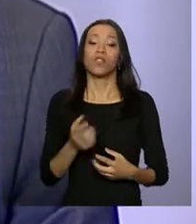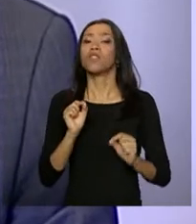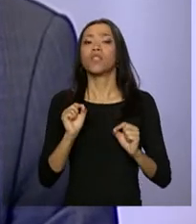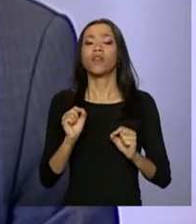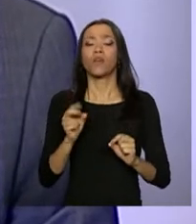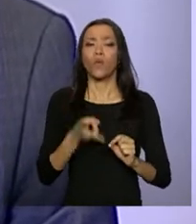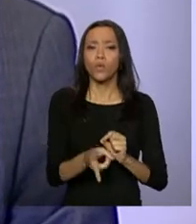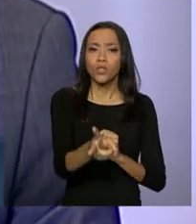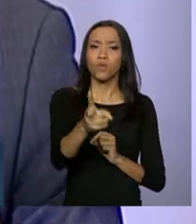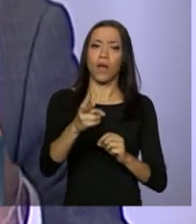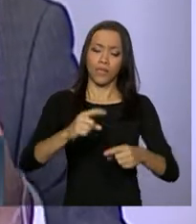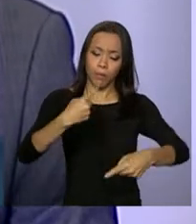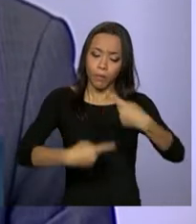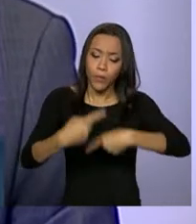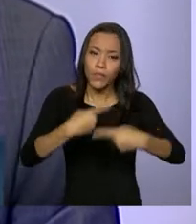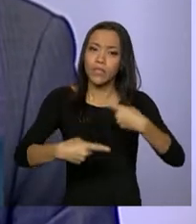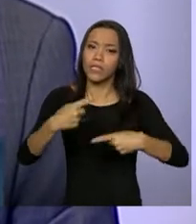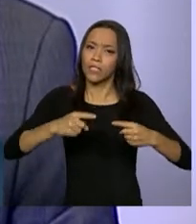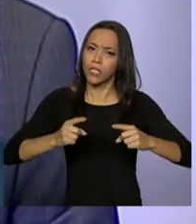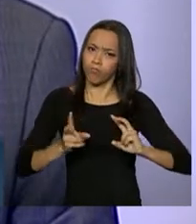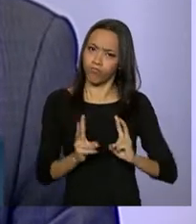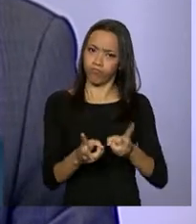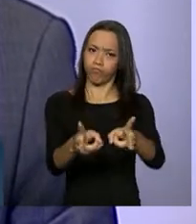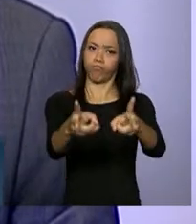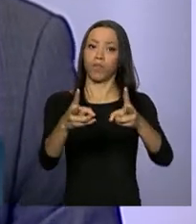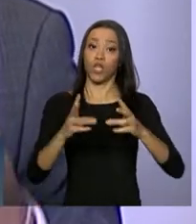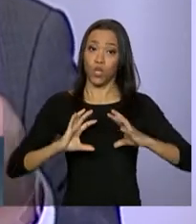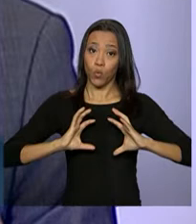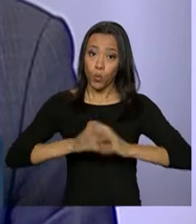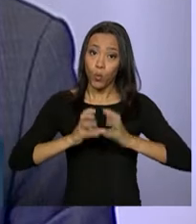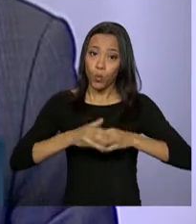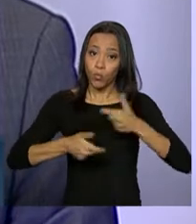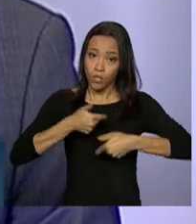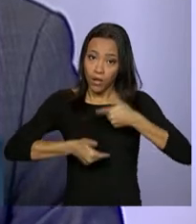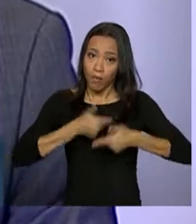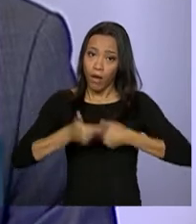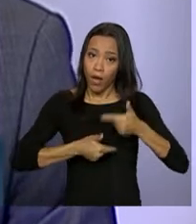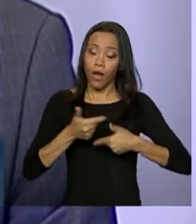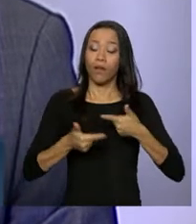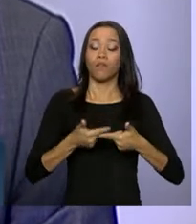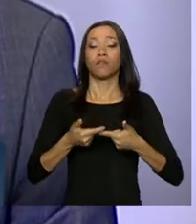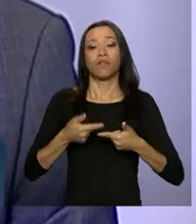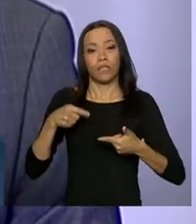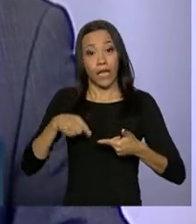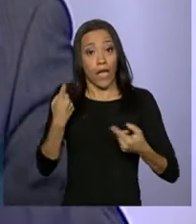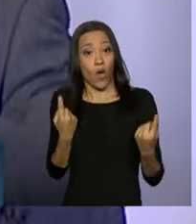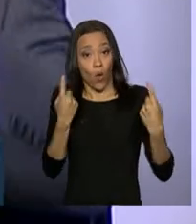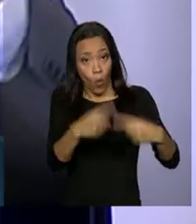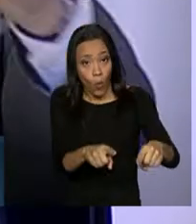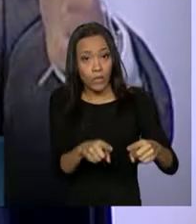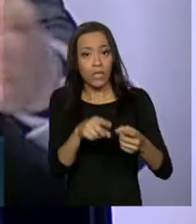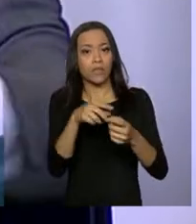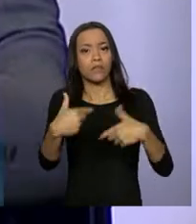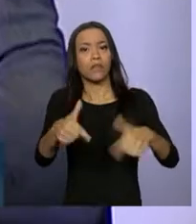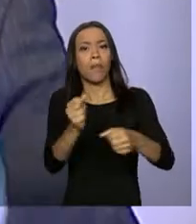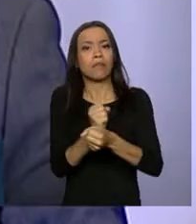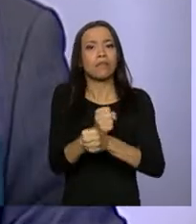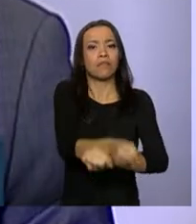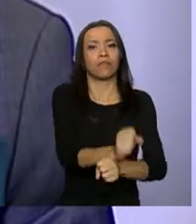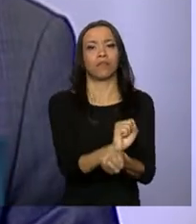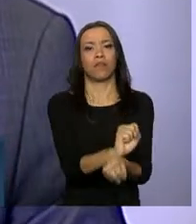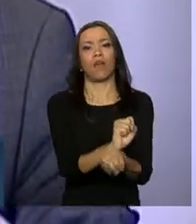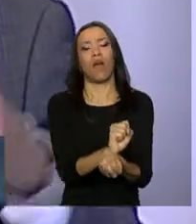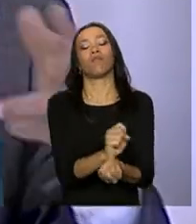viva essa política, em manter vivo o Grupo Móvel e a ação dos grupos de combate ao trabalho escravo que foram também